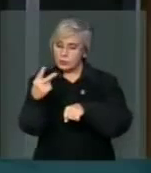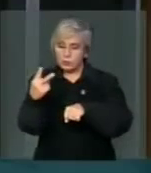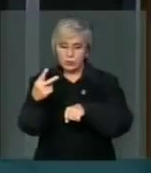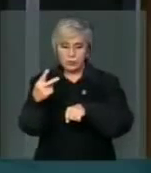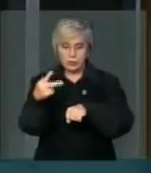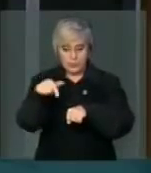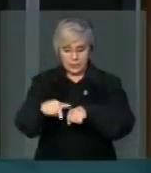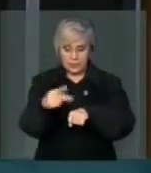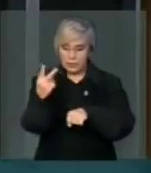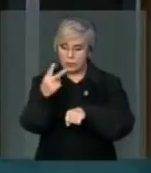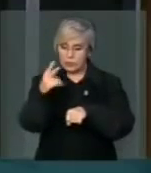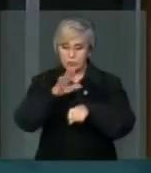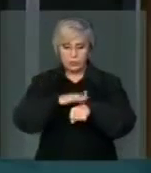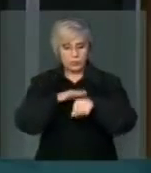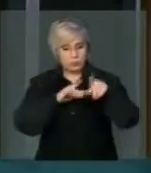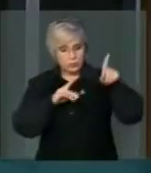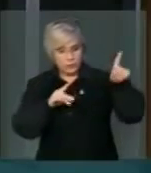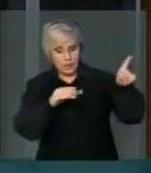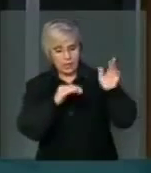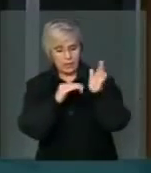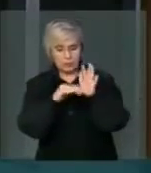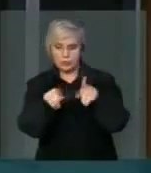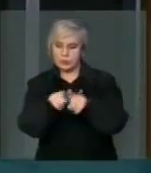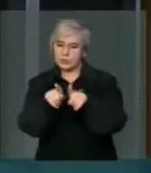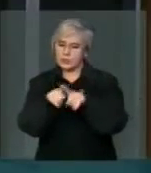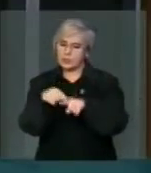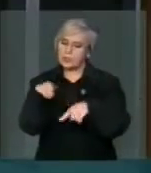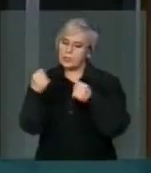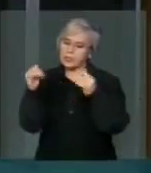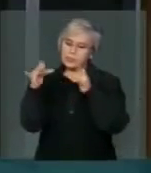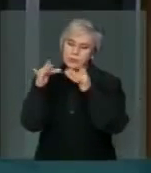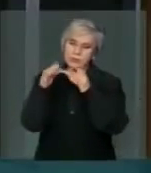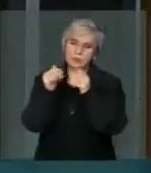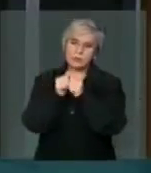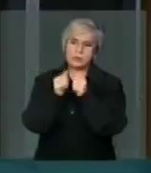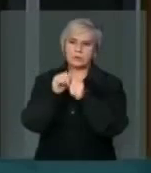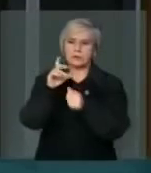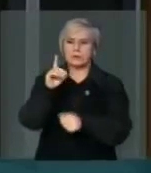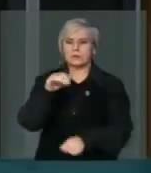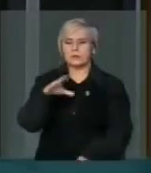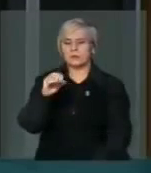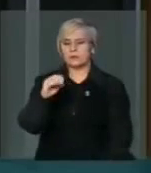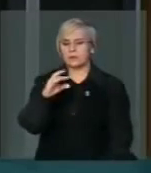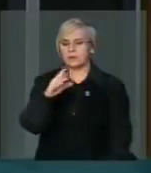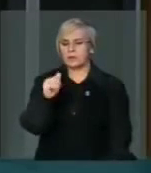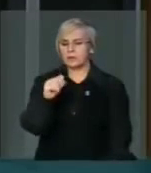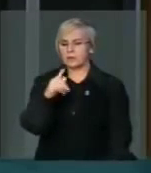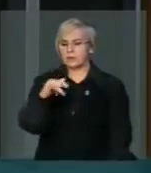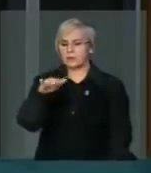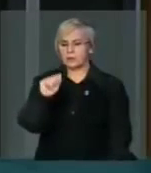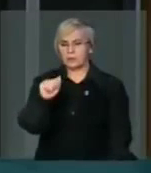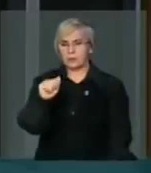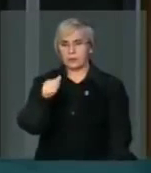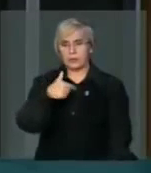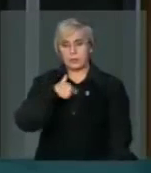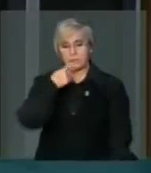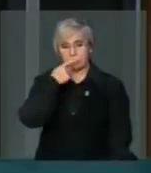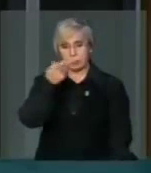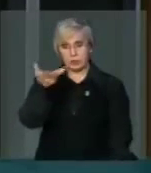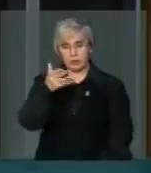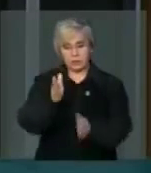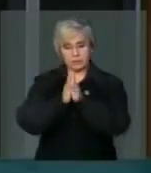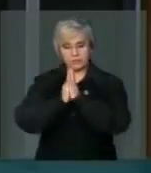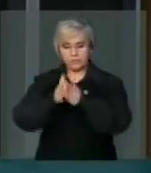lá. Eu acho que a gente deveria ser compatível com a democracia. Eu quero, desse tribuna, senhor presidente, senhores deputados, fazer um